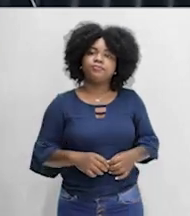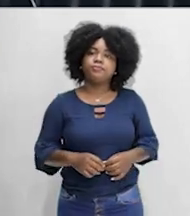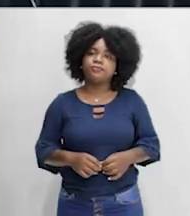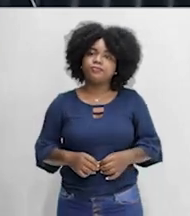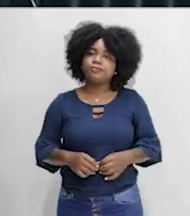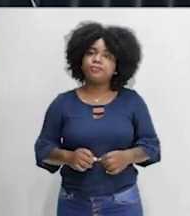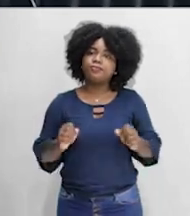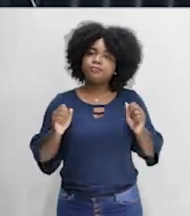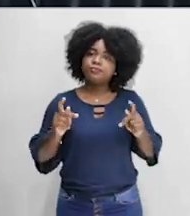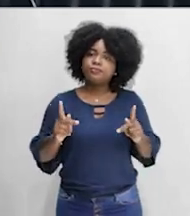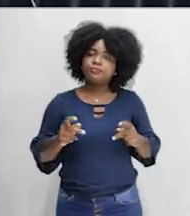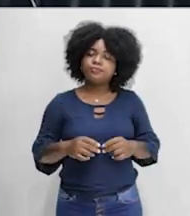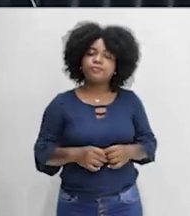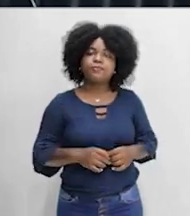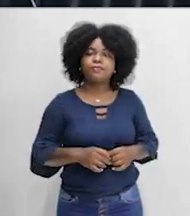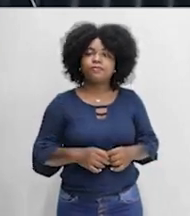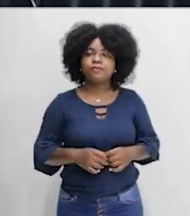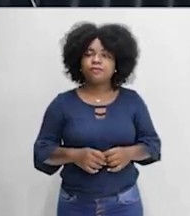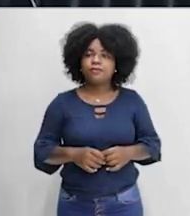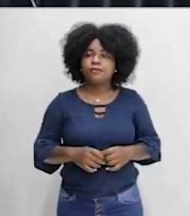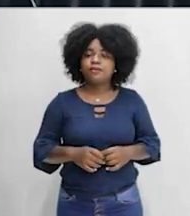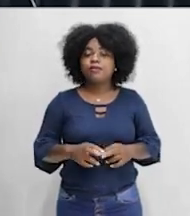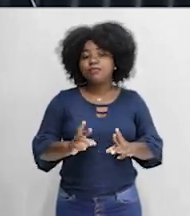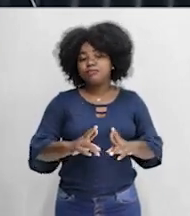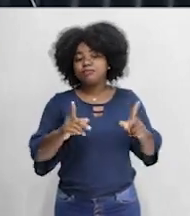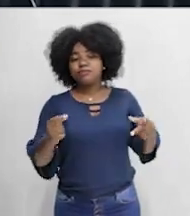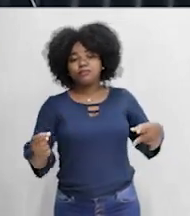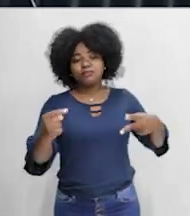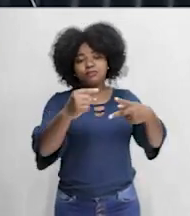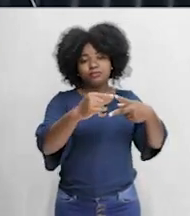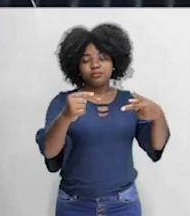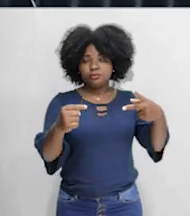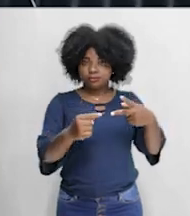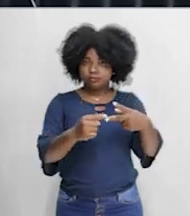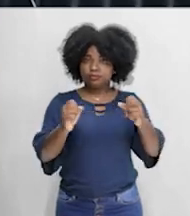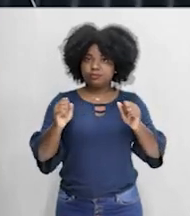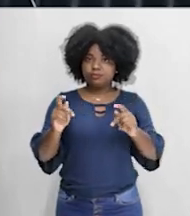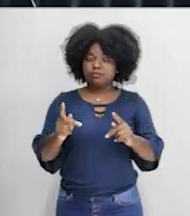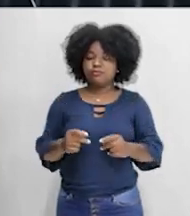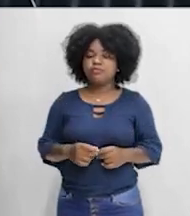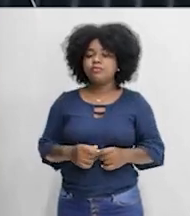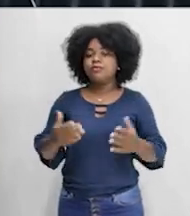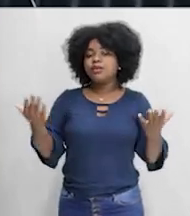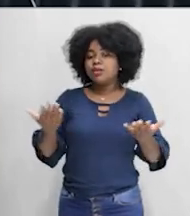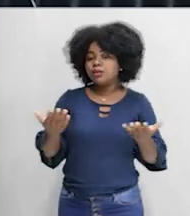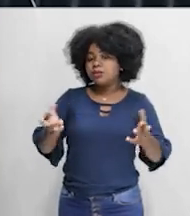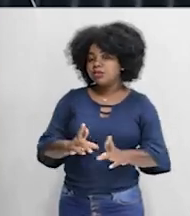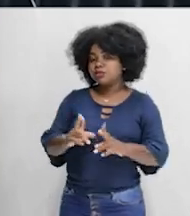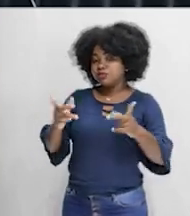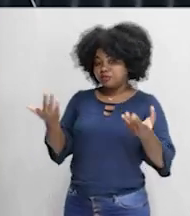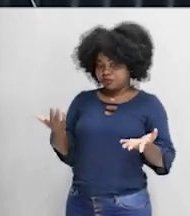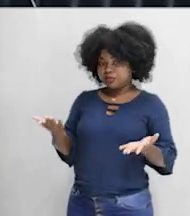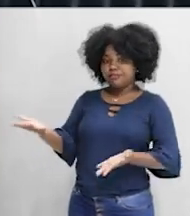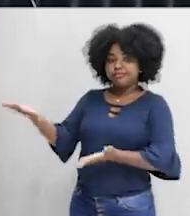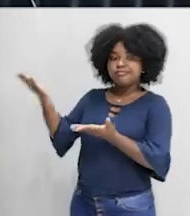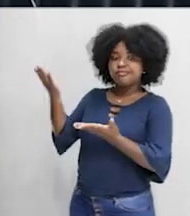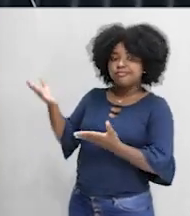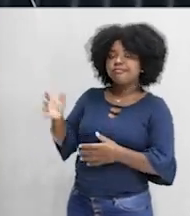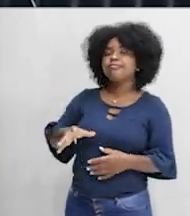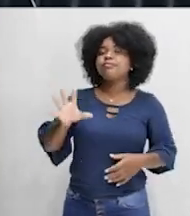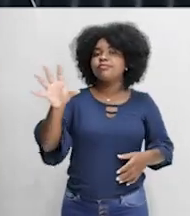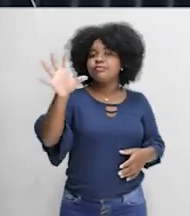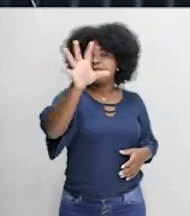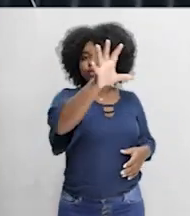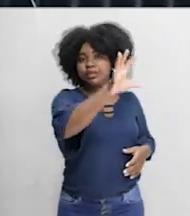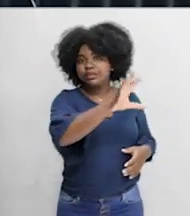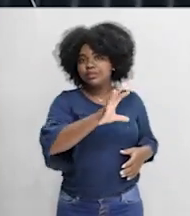mais fácil, beleza? Entendendo a diferença de preservação e conservação, você vai entender a diferença aqui das áreas de uso